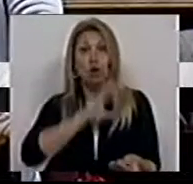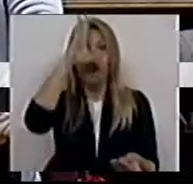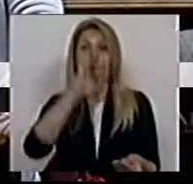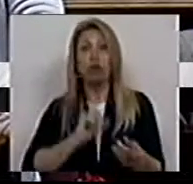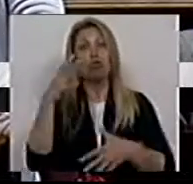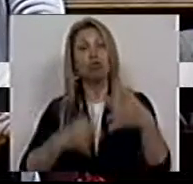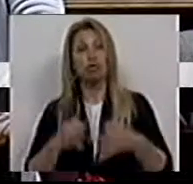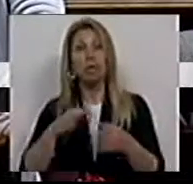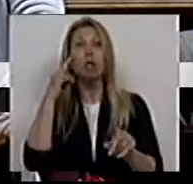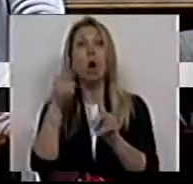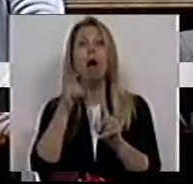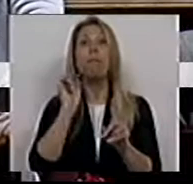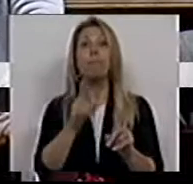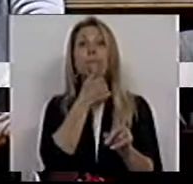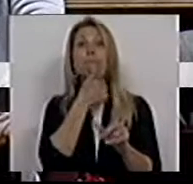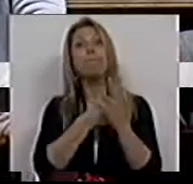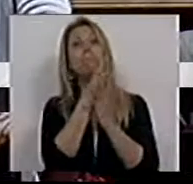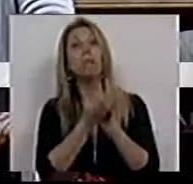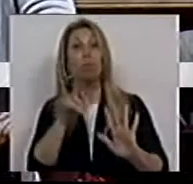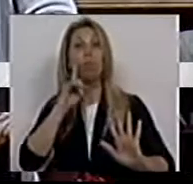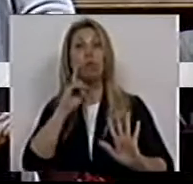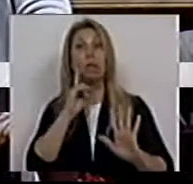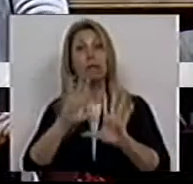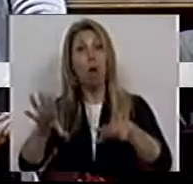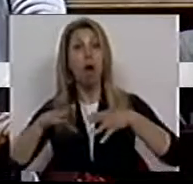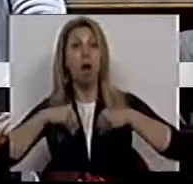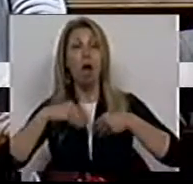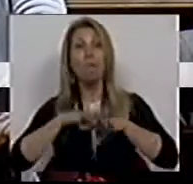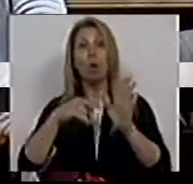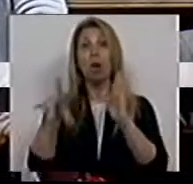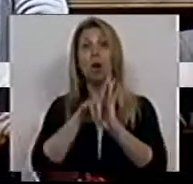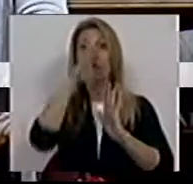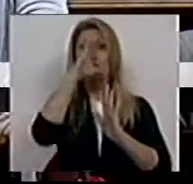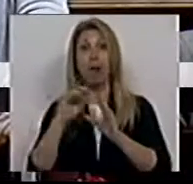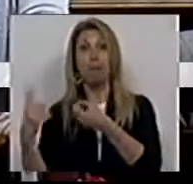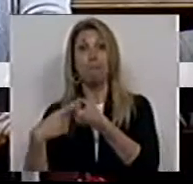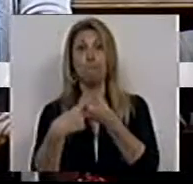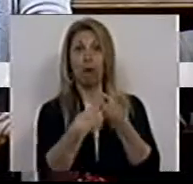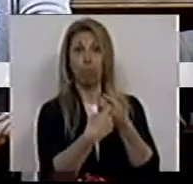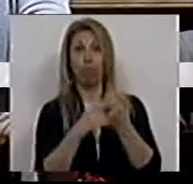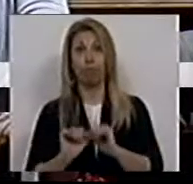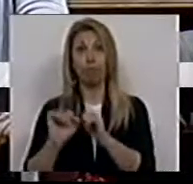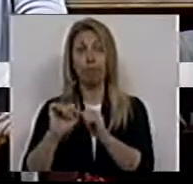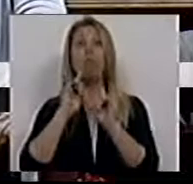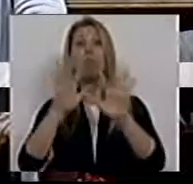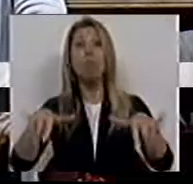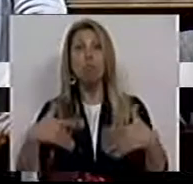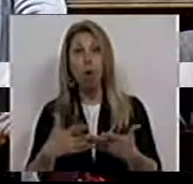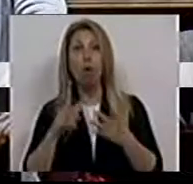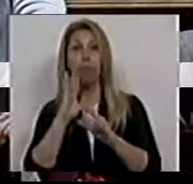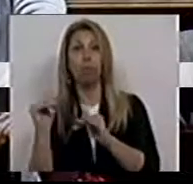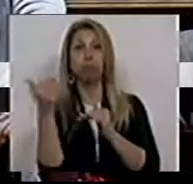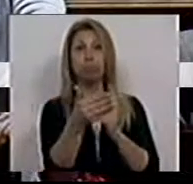ela tem por objeto as medidas de proteção adotadas nos termos da legislação de um Estado-membro, que podem ser alargadas a outro,